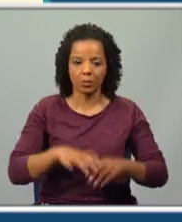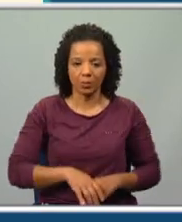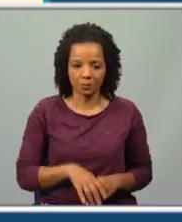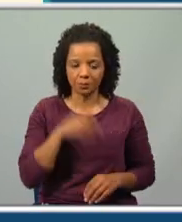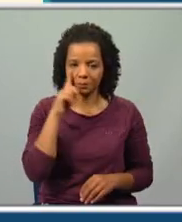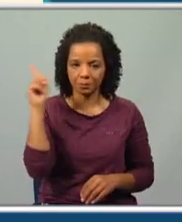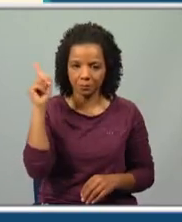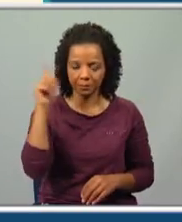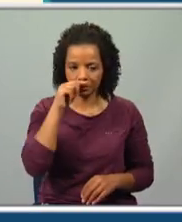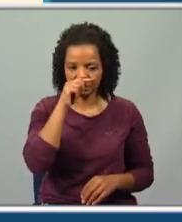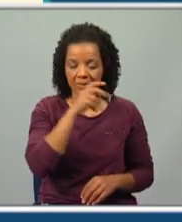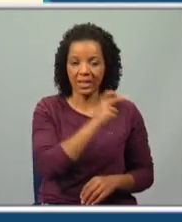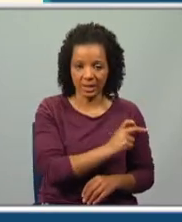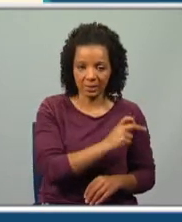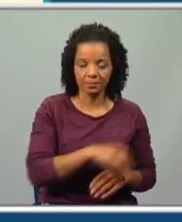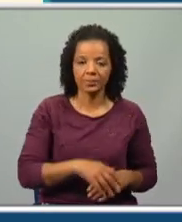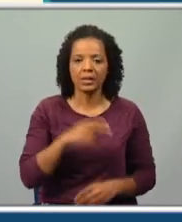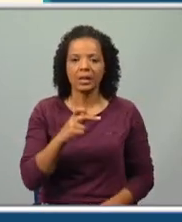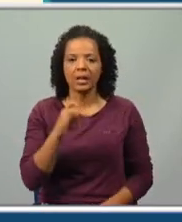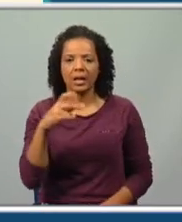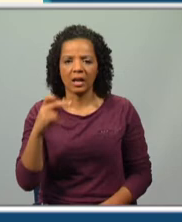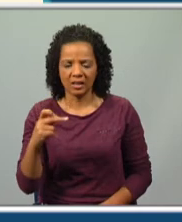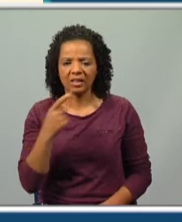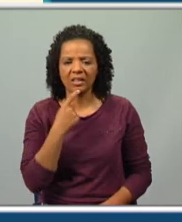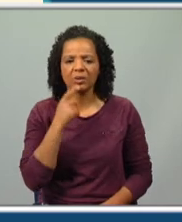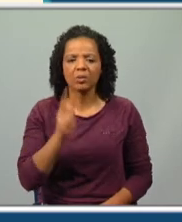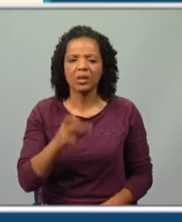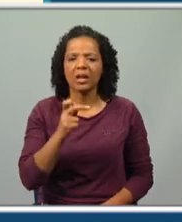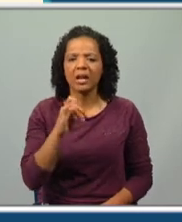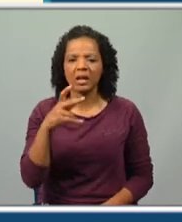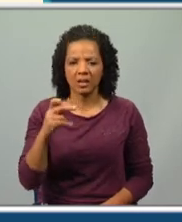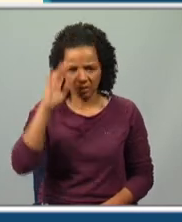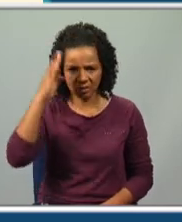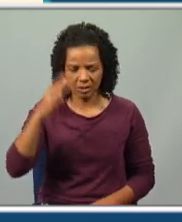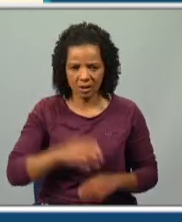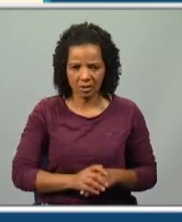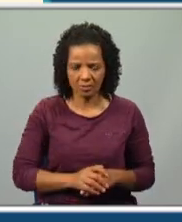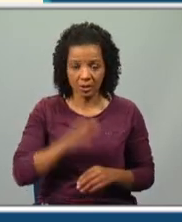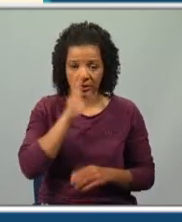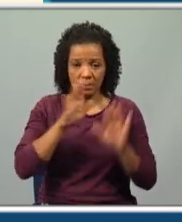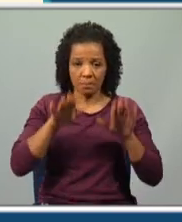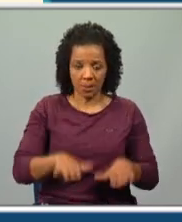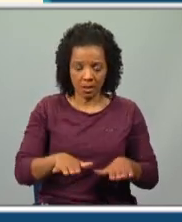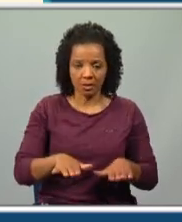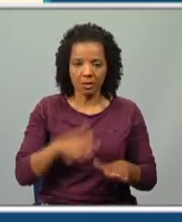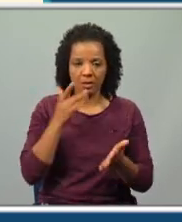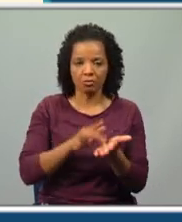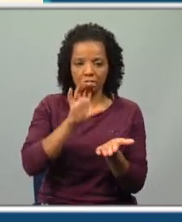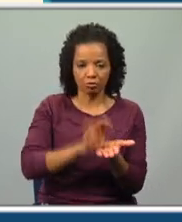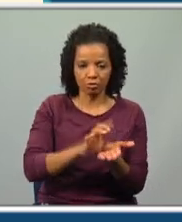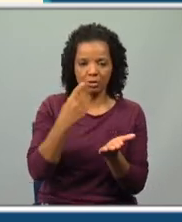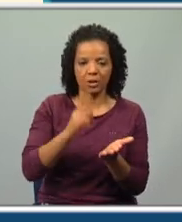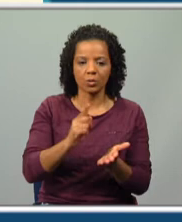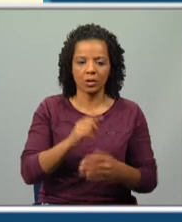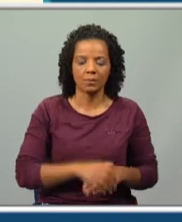Repara, a Aia. E tu sabes o que significa Aia? Se, entretanto, parares e fores ao dicionário, vais encontrar qualquer coisa